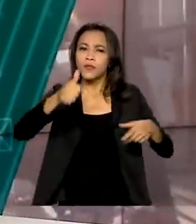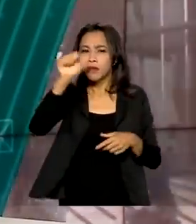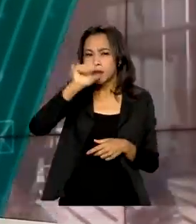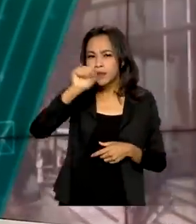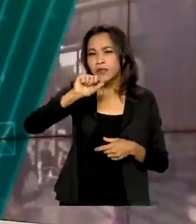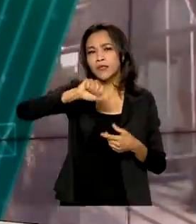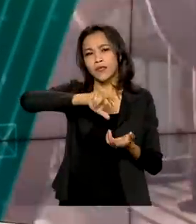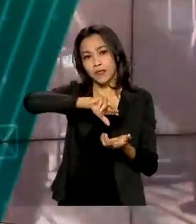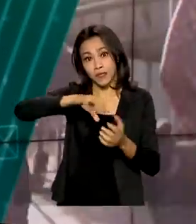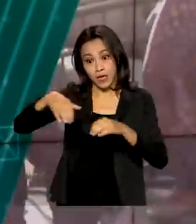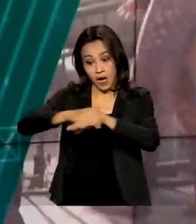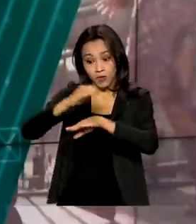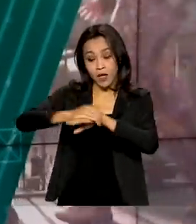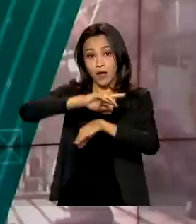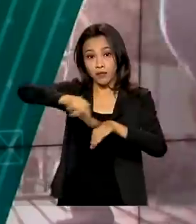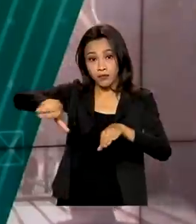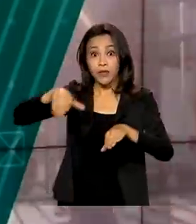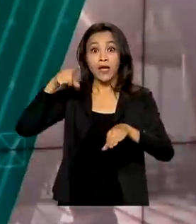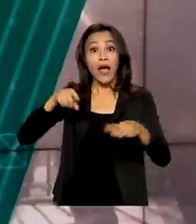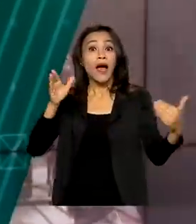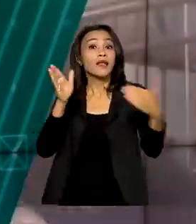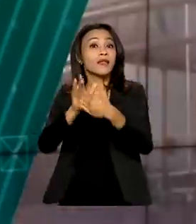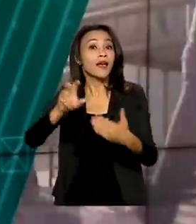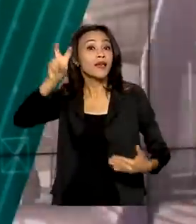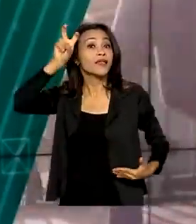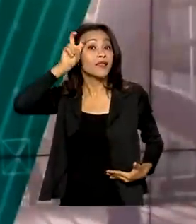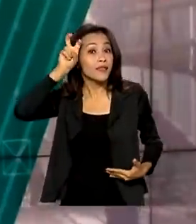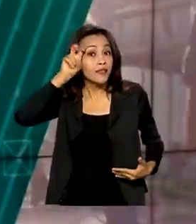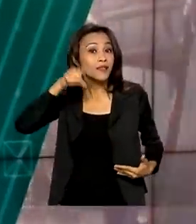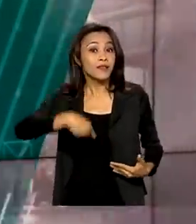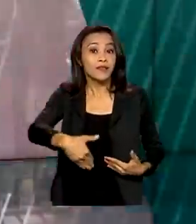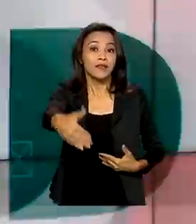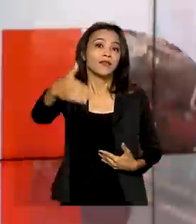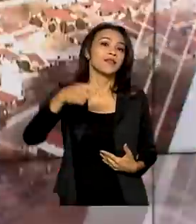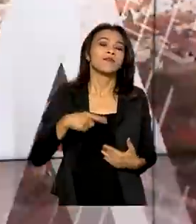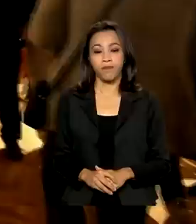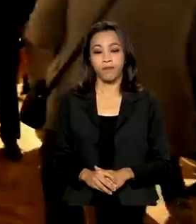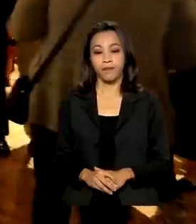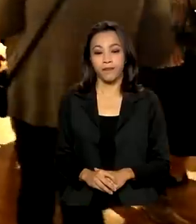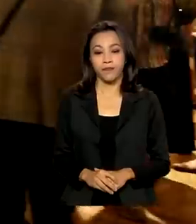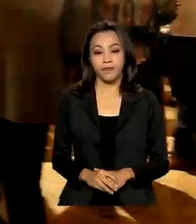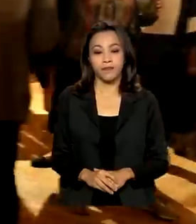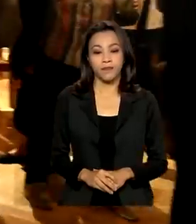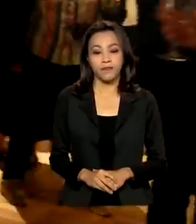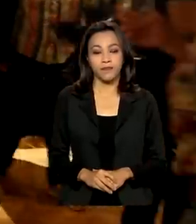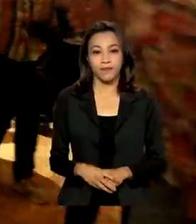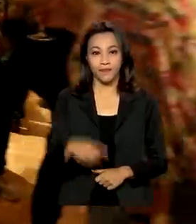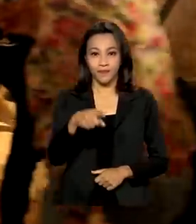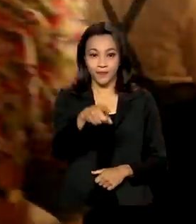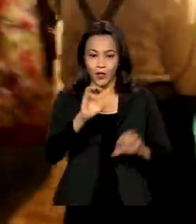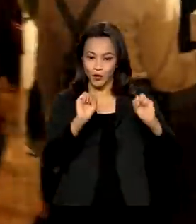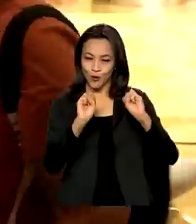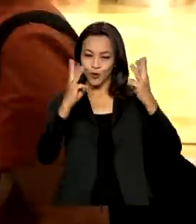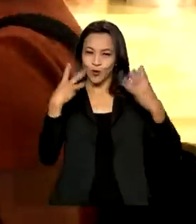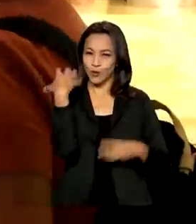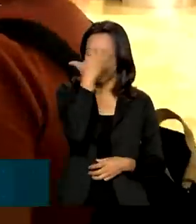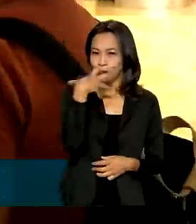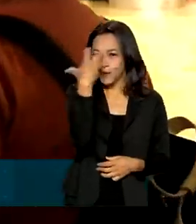que vai até quarta-feira na capital da Inglaterra, apresenta o melhor da produção do nosso país. Show musical,